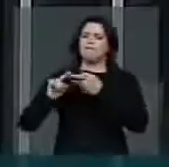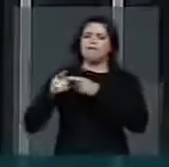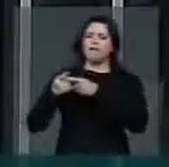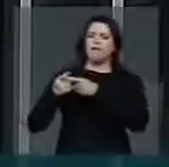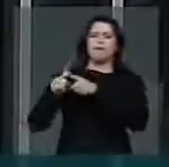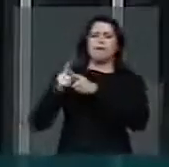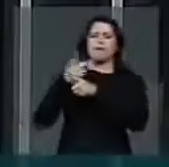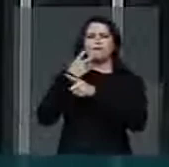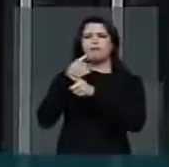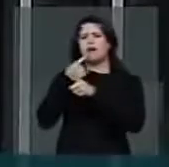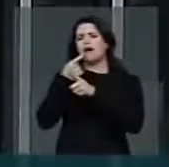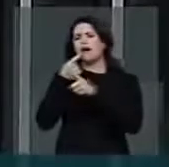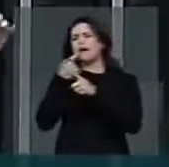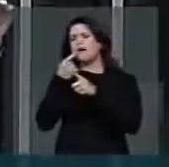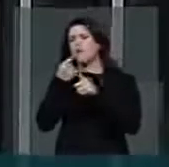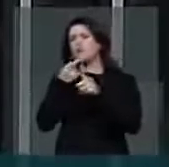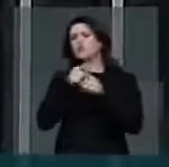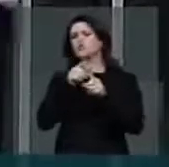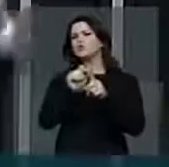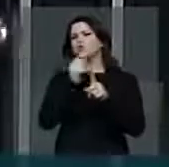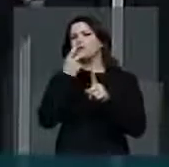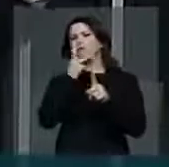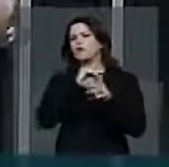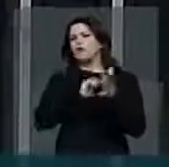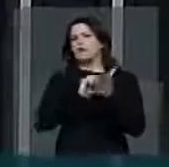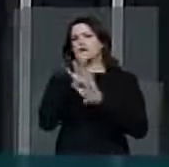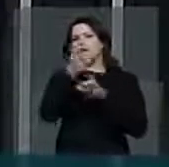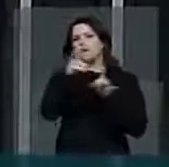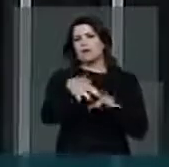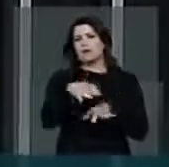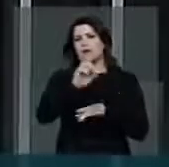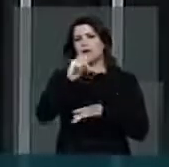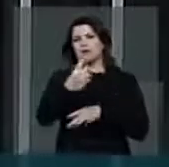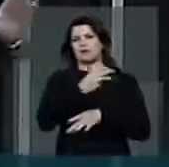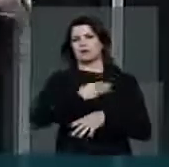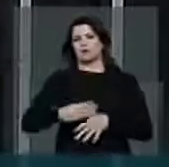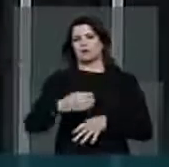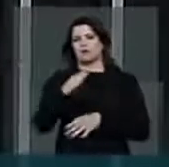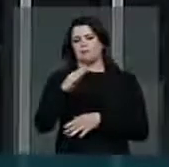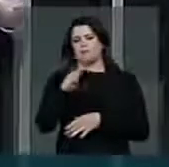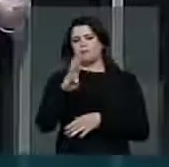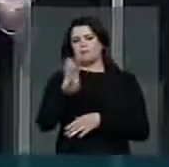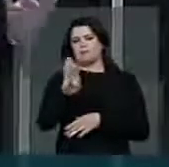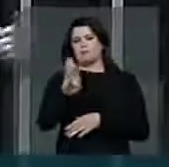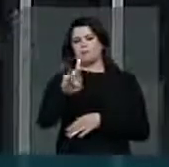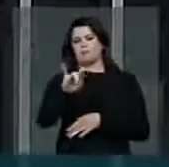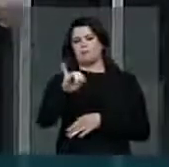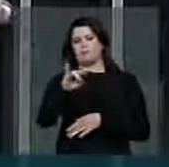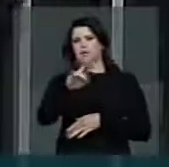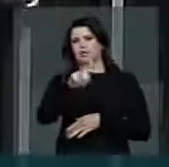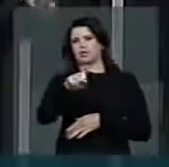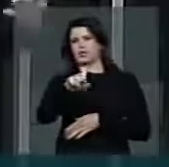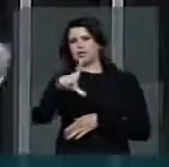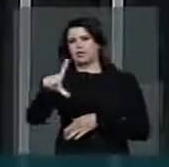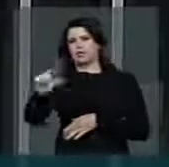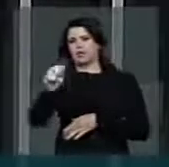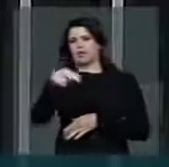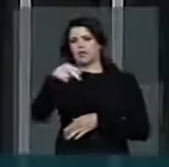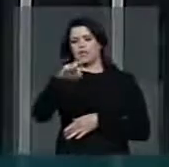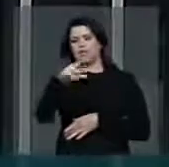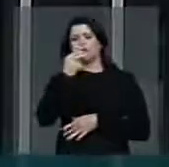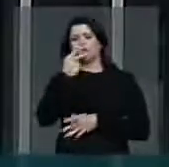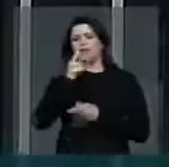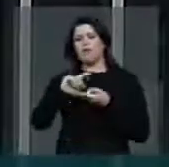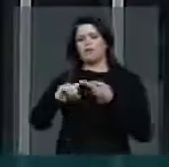deputado Ivan Valente, de que a saída do ex-ministro Brizola Neto poderia trazer algum tipo de negociata.